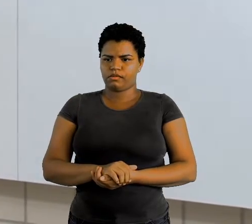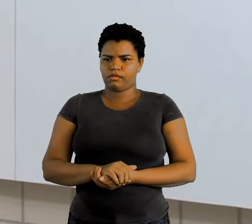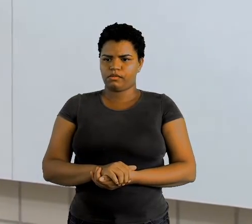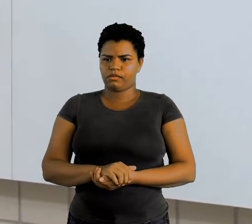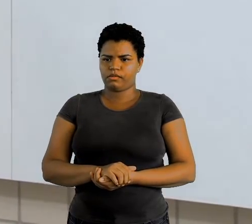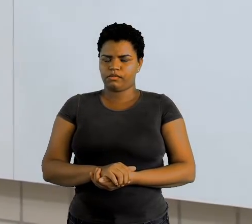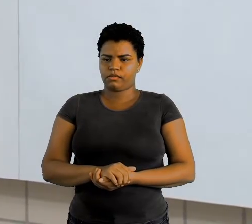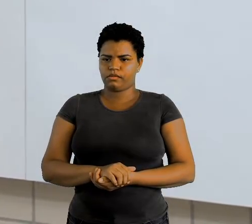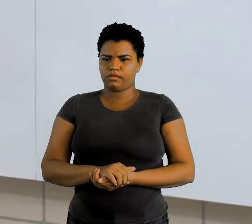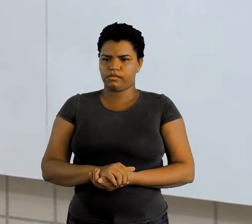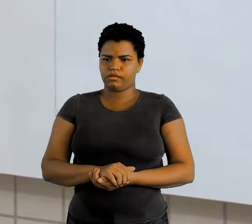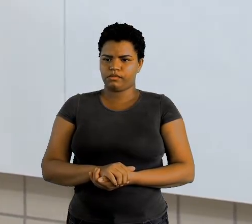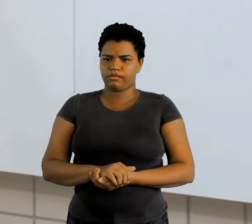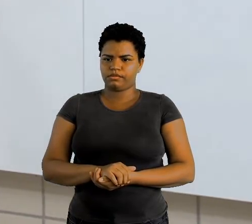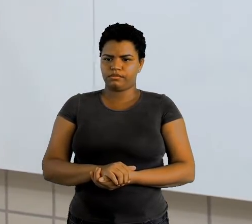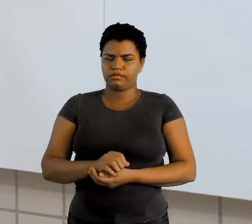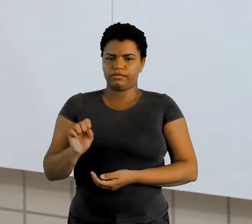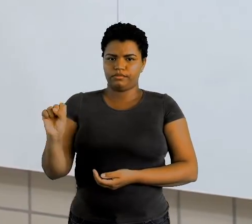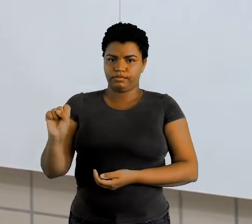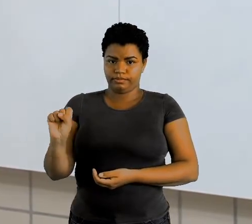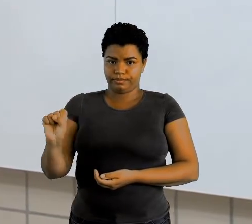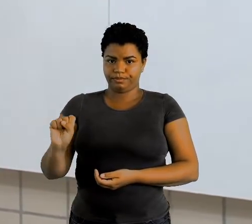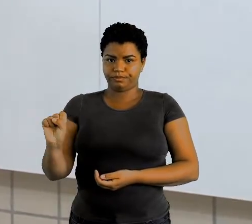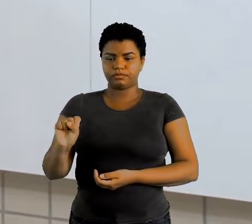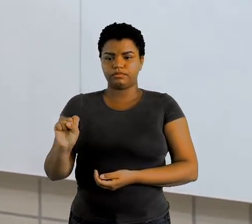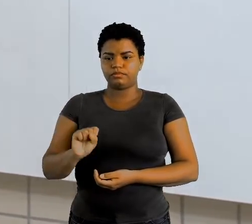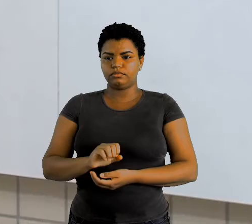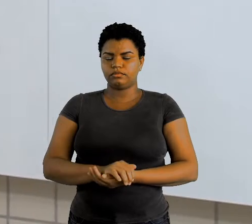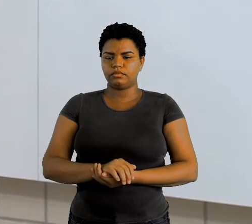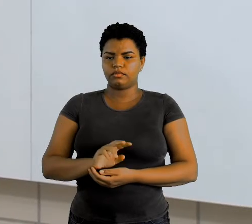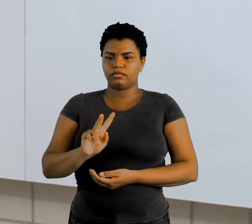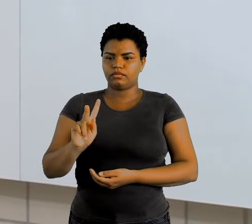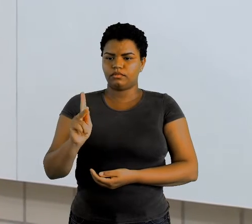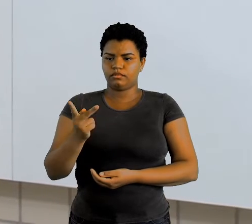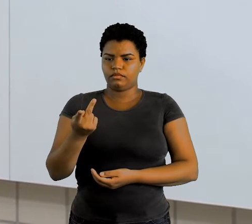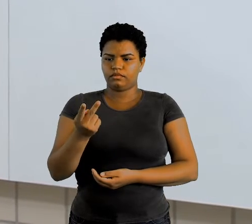e oitava palavrinha humildemente